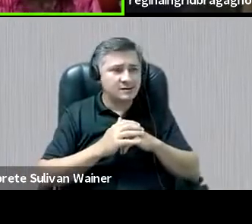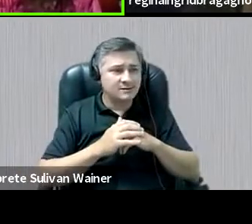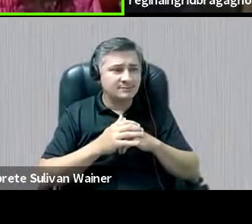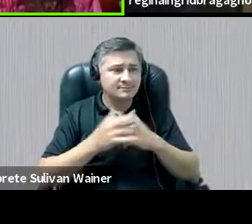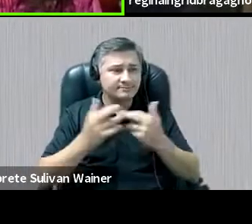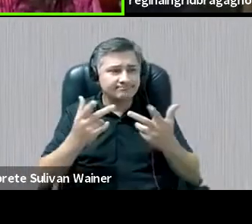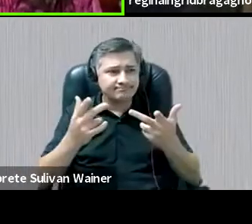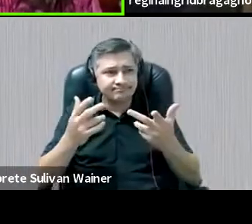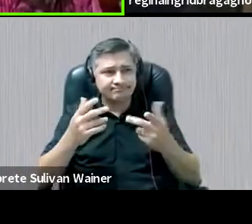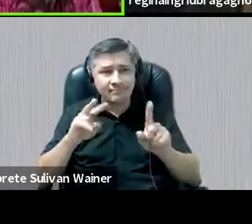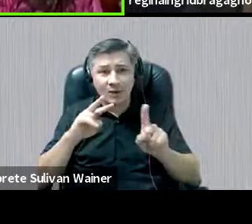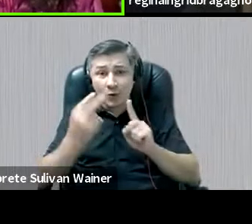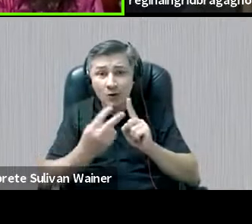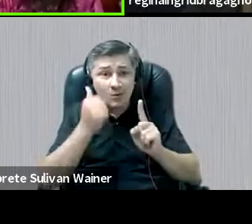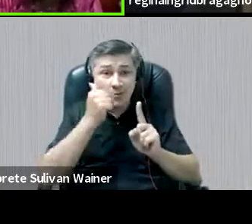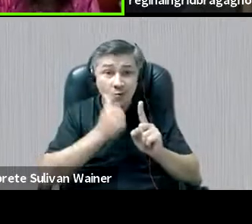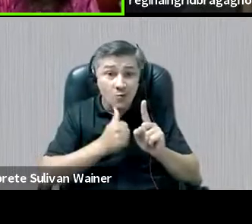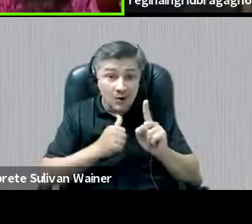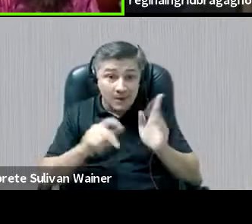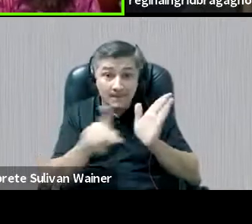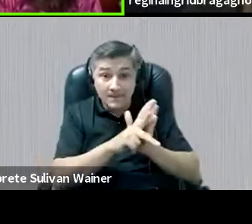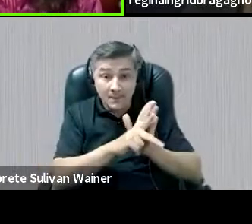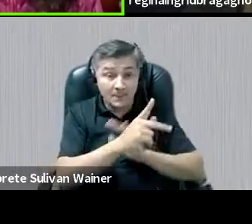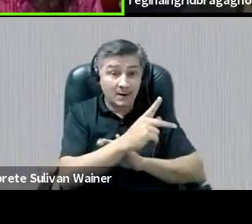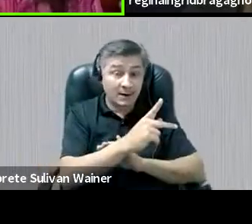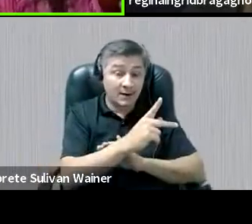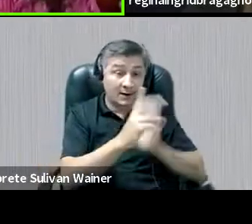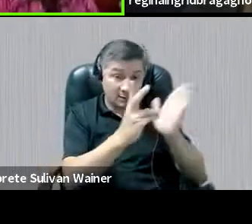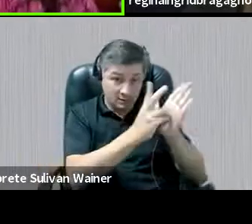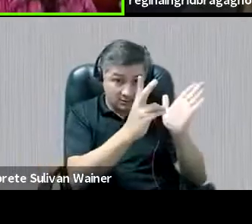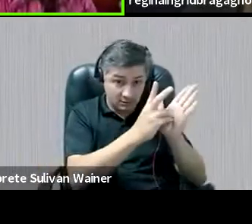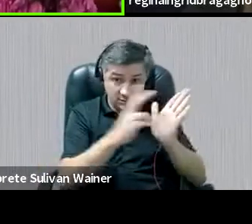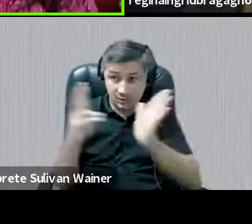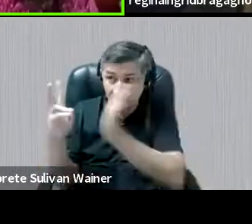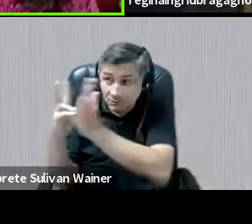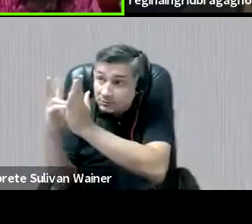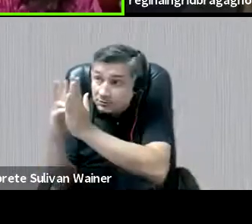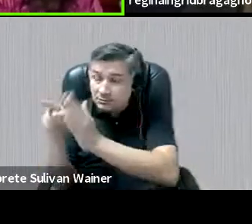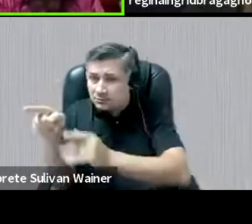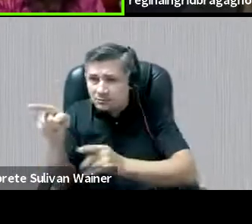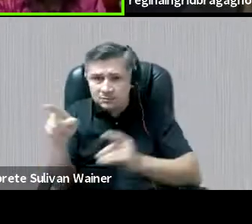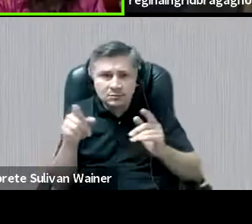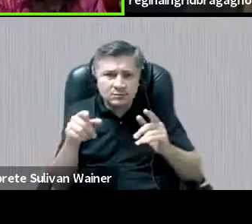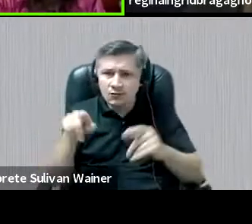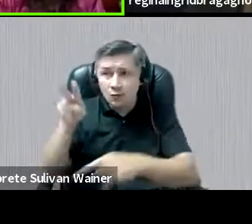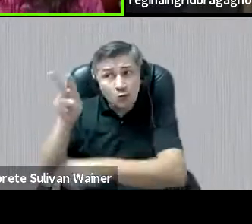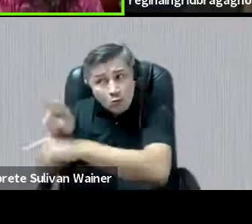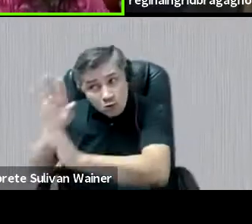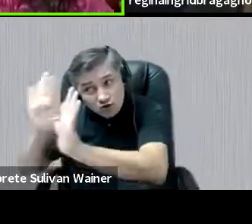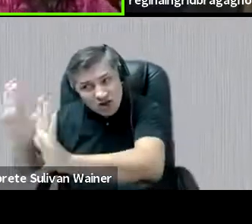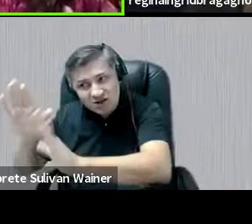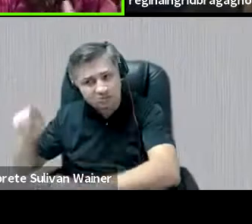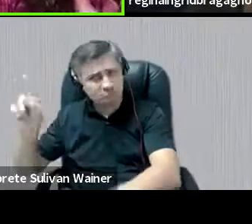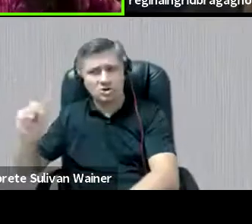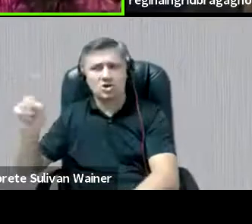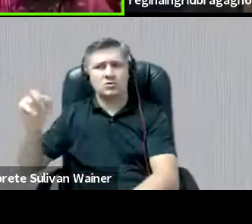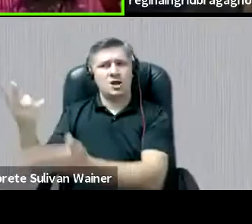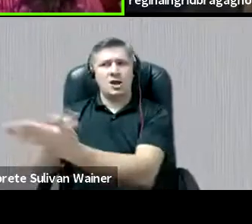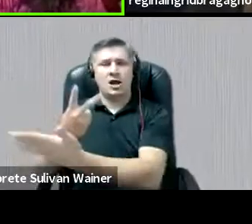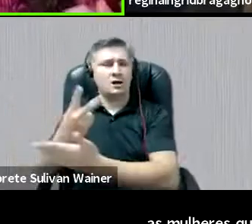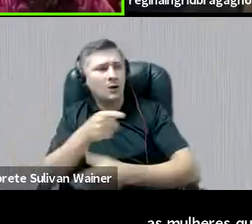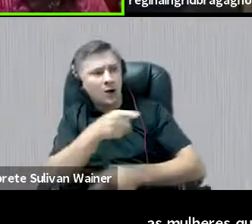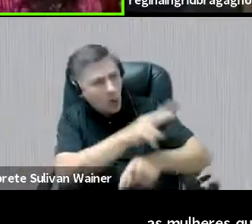as mulheres caigangue, para as mulheres choclengue e dizer ah, vocês cuidam desse jeito. Tem todo um